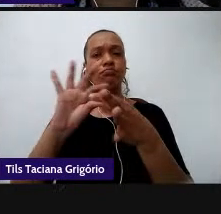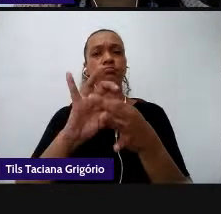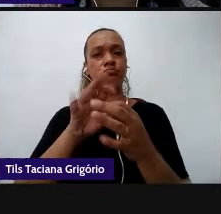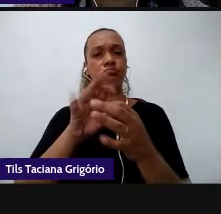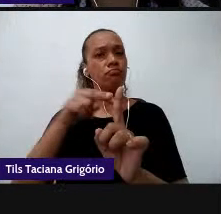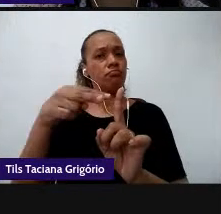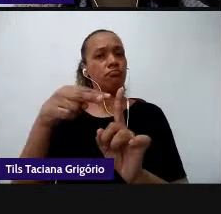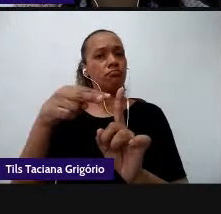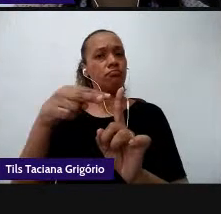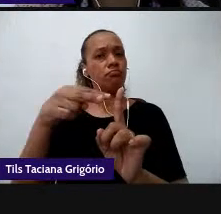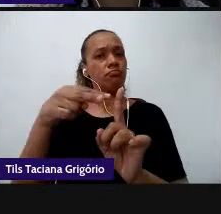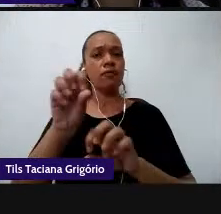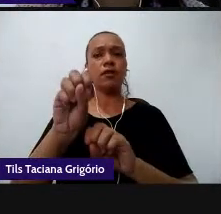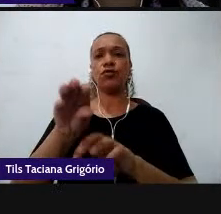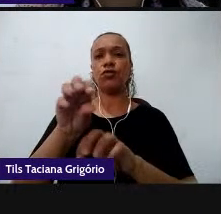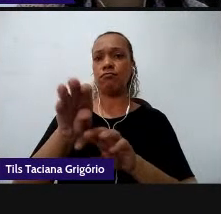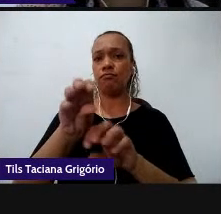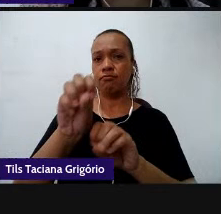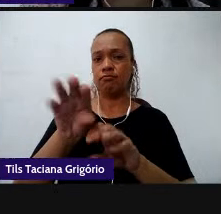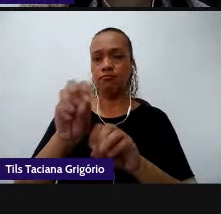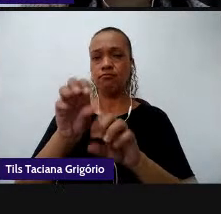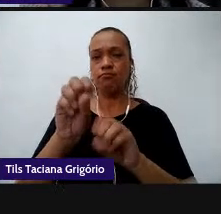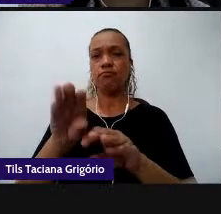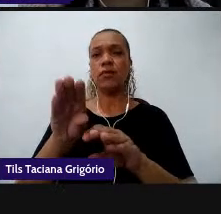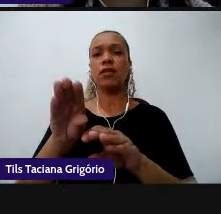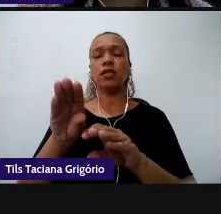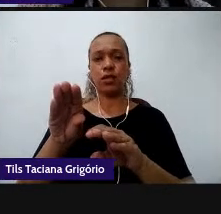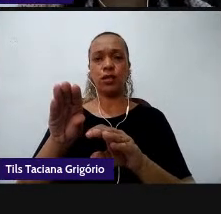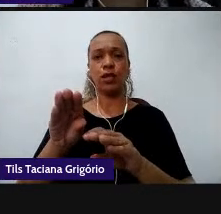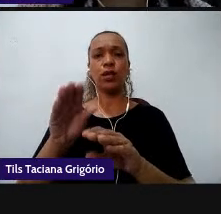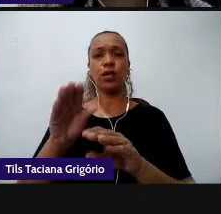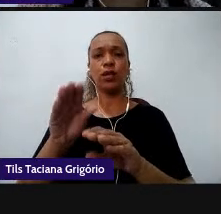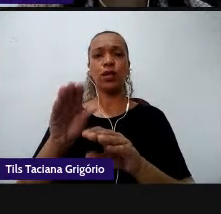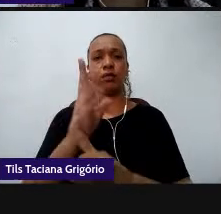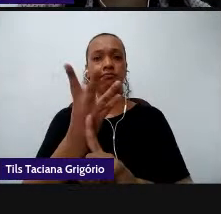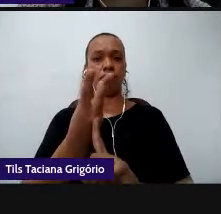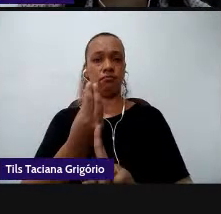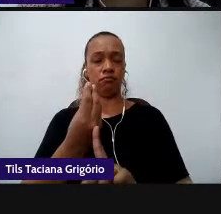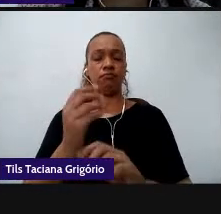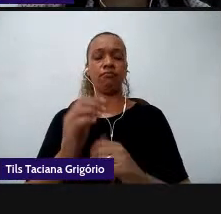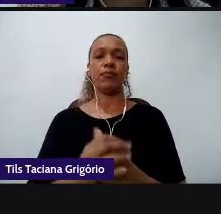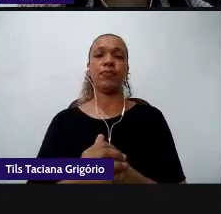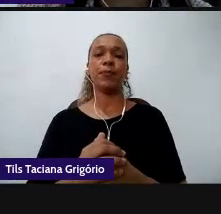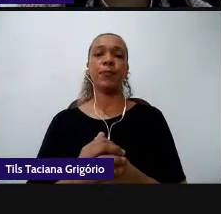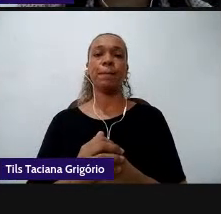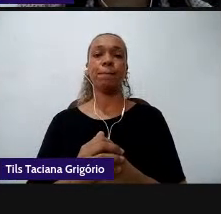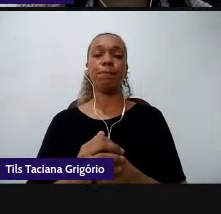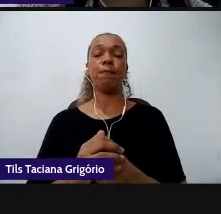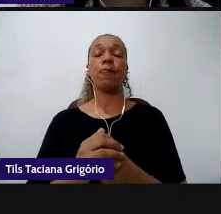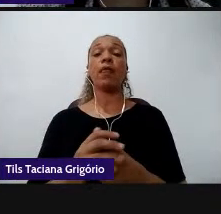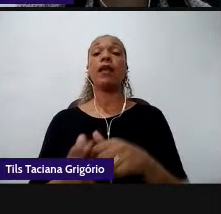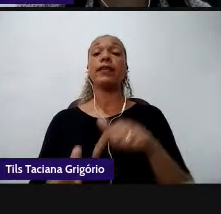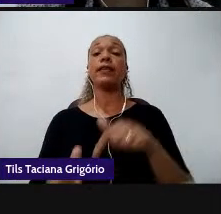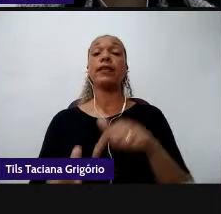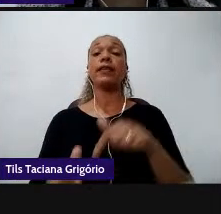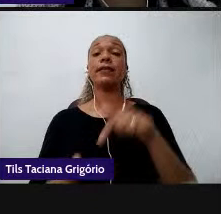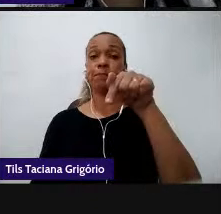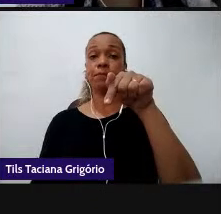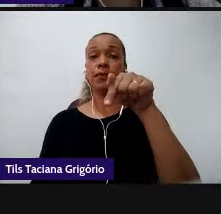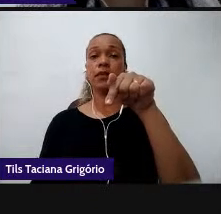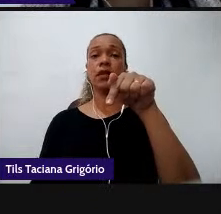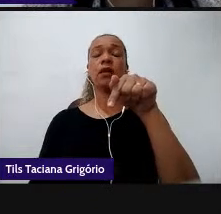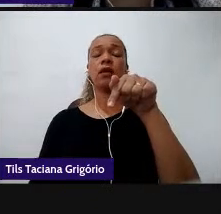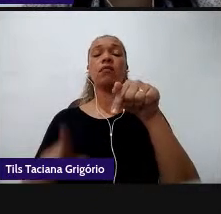ensino do componente arte a competência específica cede mobilizar práticas de